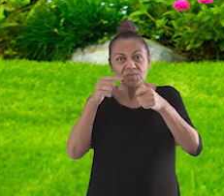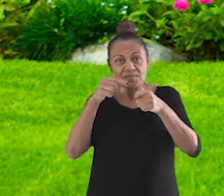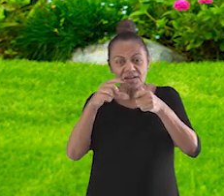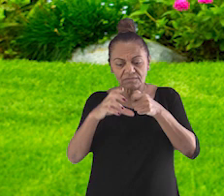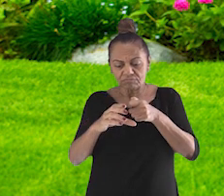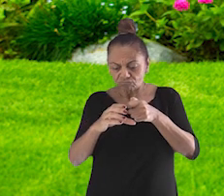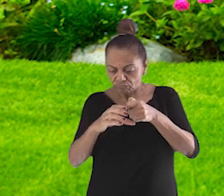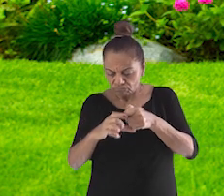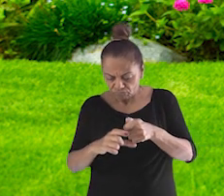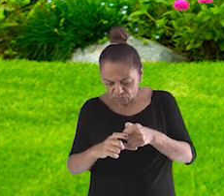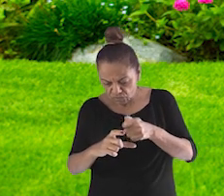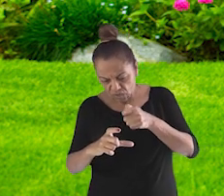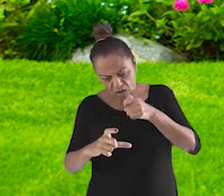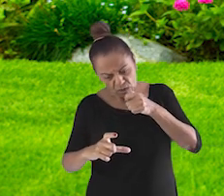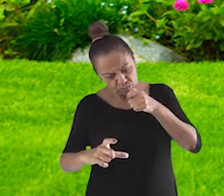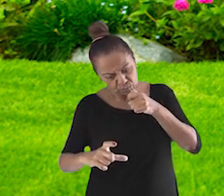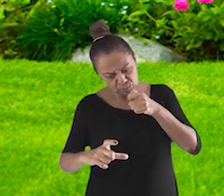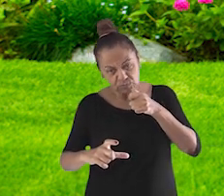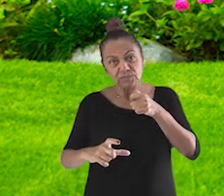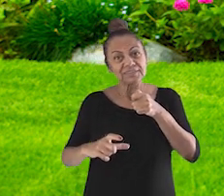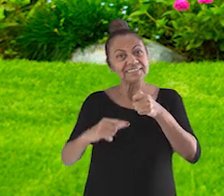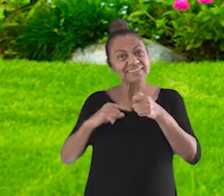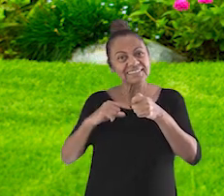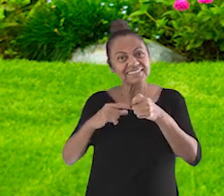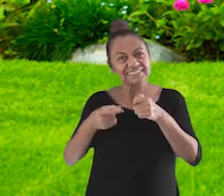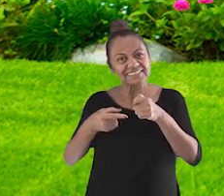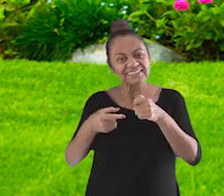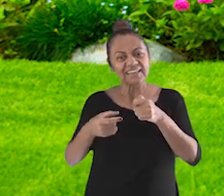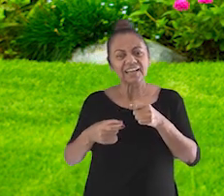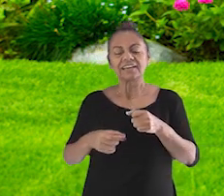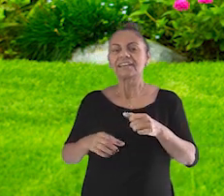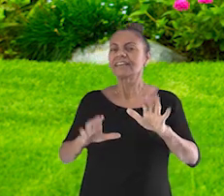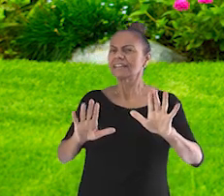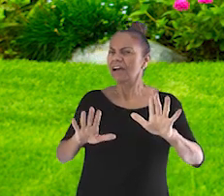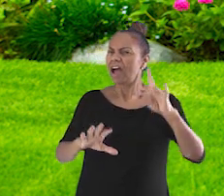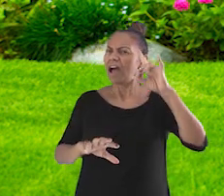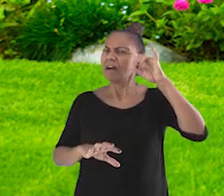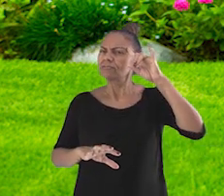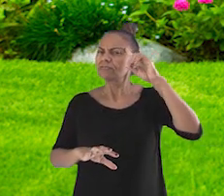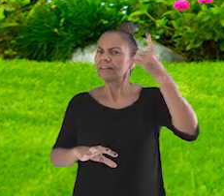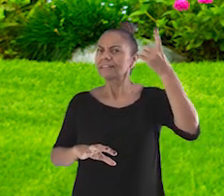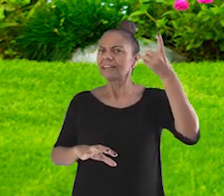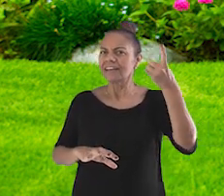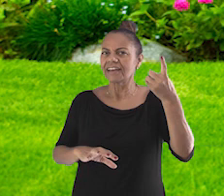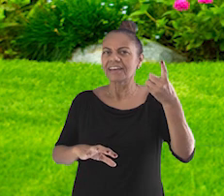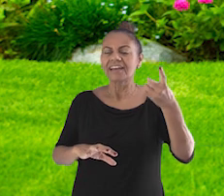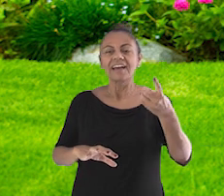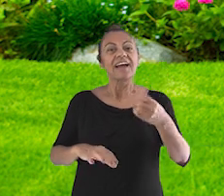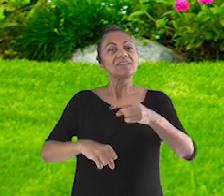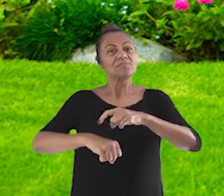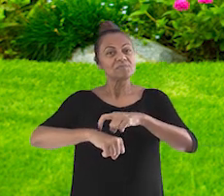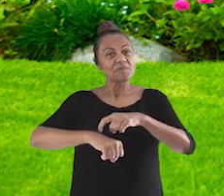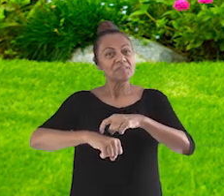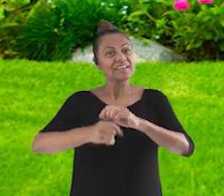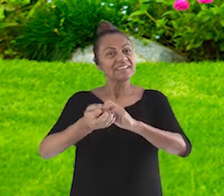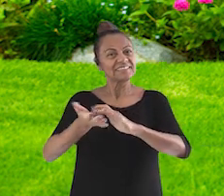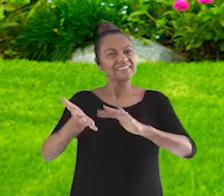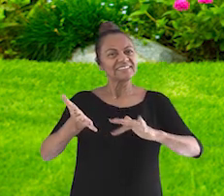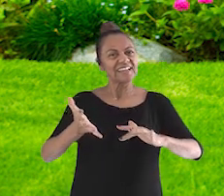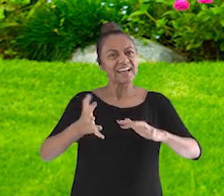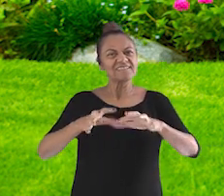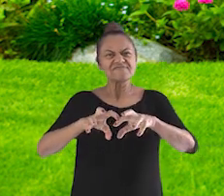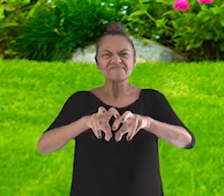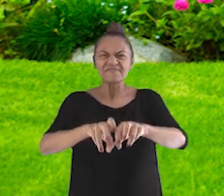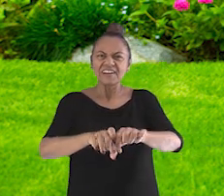Vocês têm uma lupa aí? Não? Hum, tive uma ideia. Então, vamos fazer juntos,